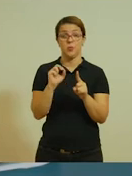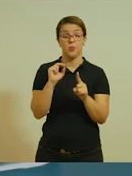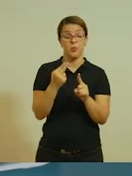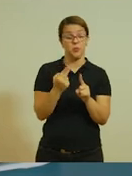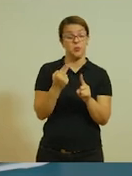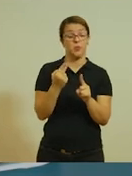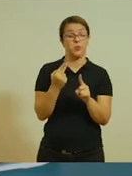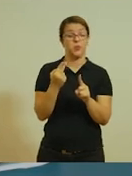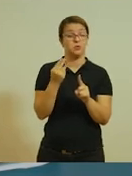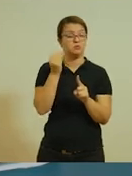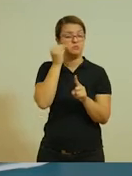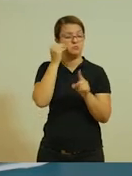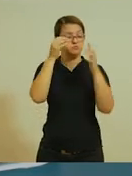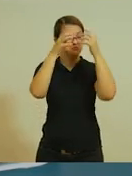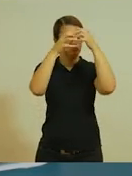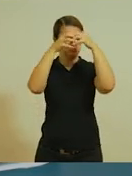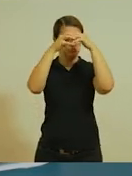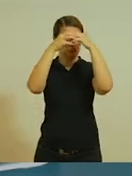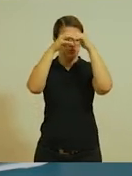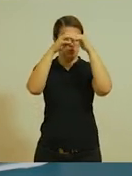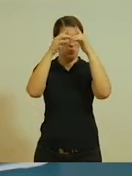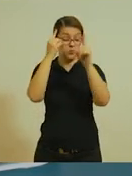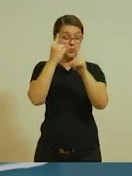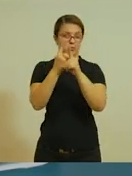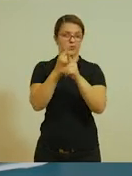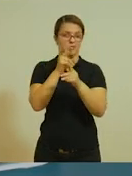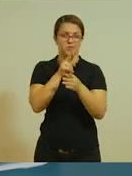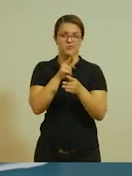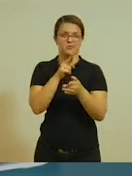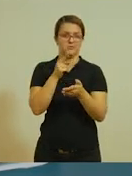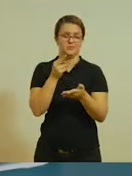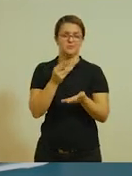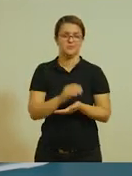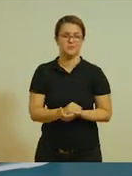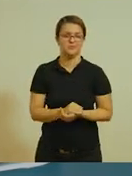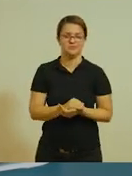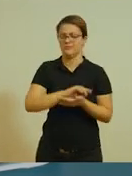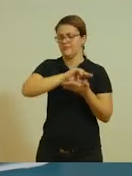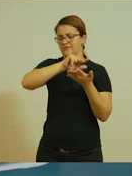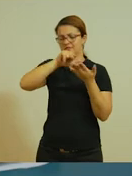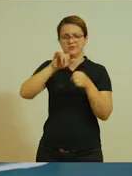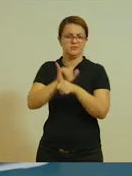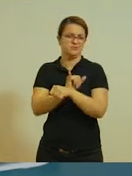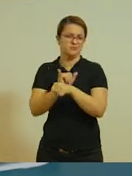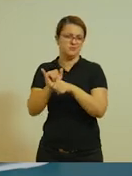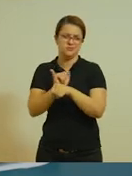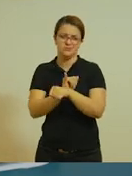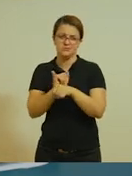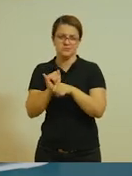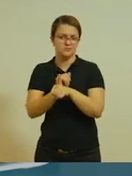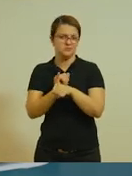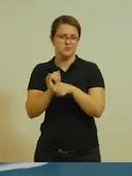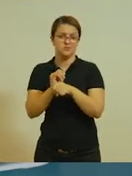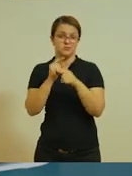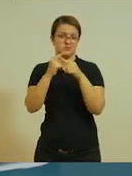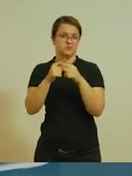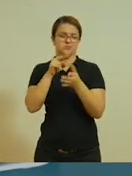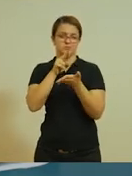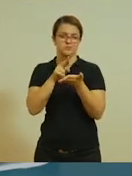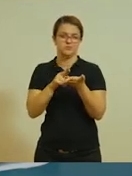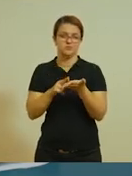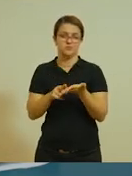Ou resolver o cálculo mentalmente. Vocês entenderam? Existem várias formas de resolver uma